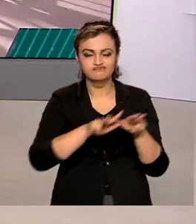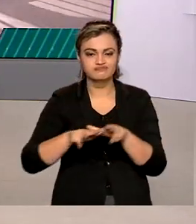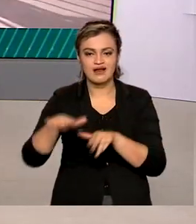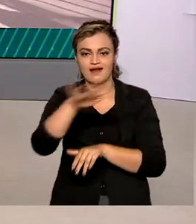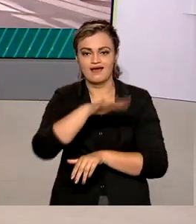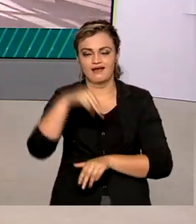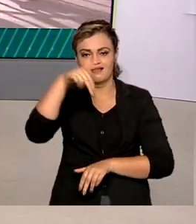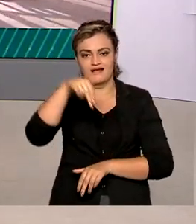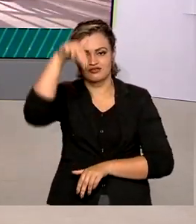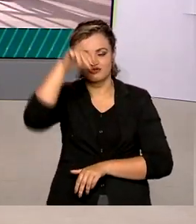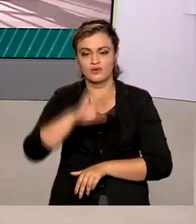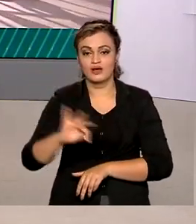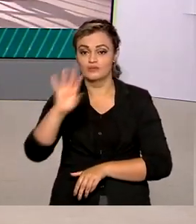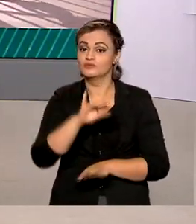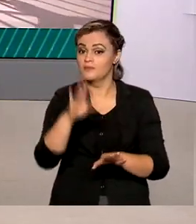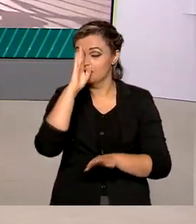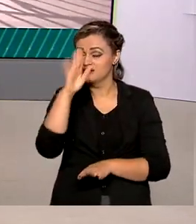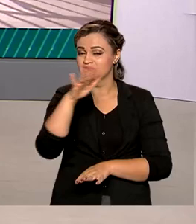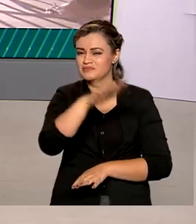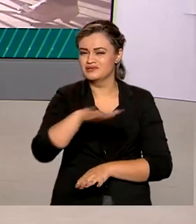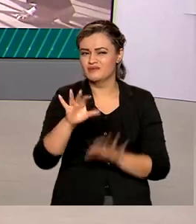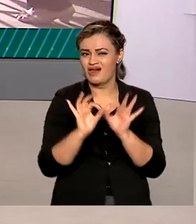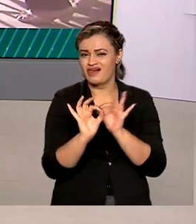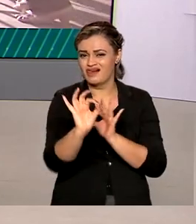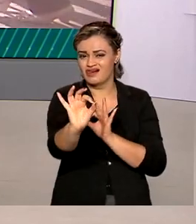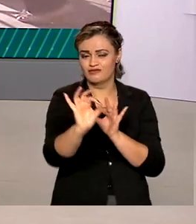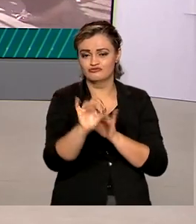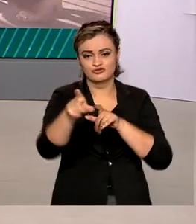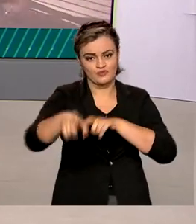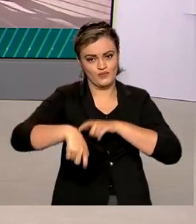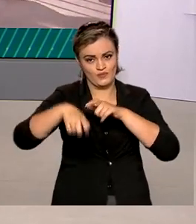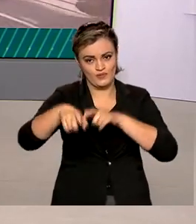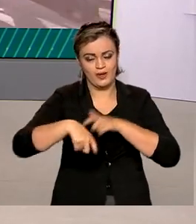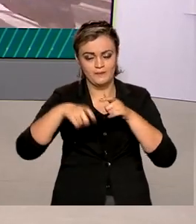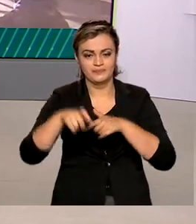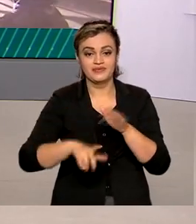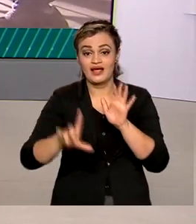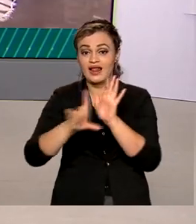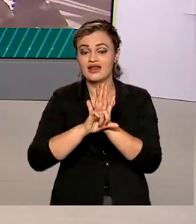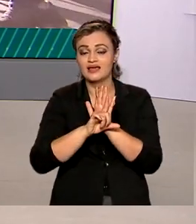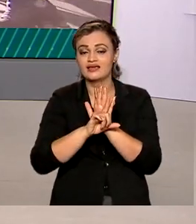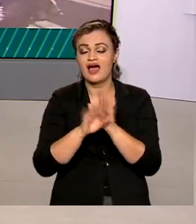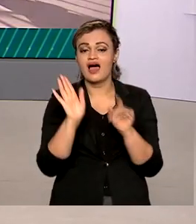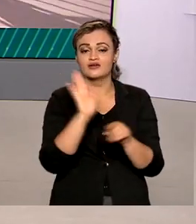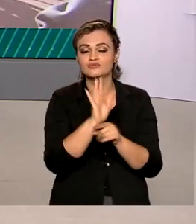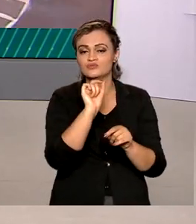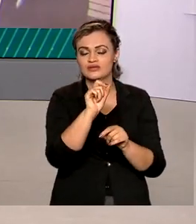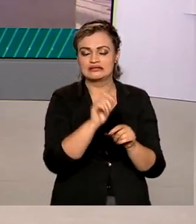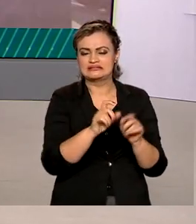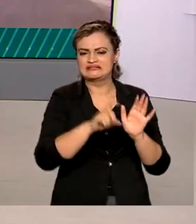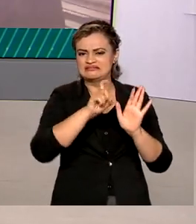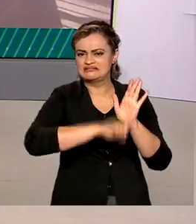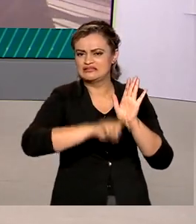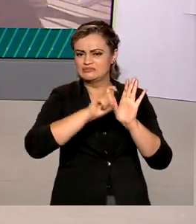território nacional, principalmente para áreas remotas e rurais. A lei também reduz a carga tributária sobre o serviço de banda